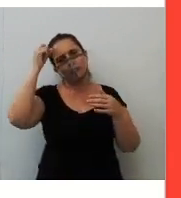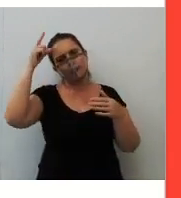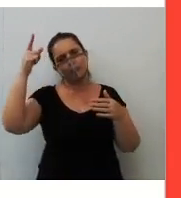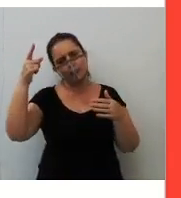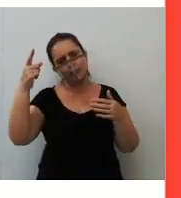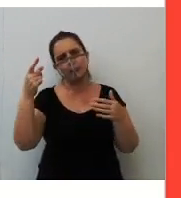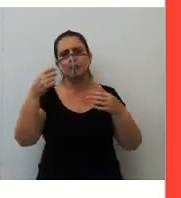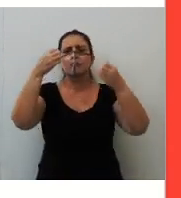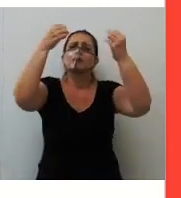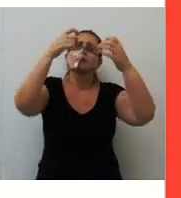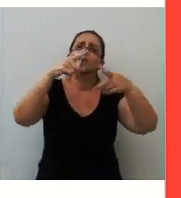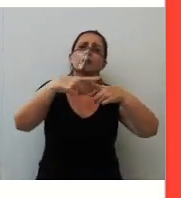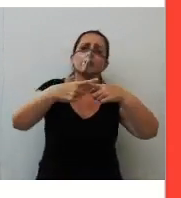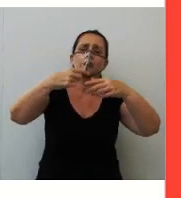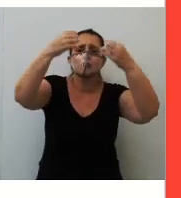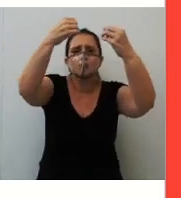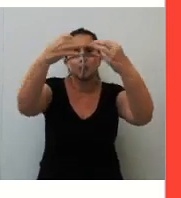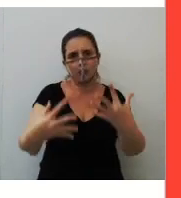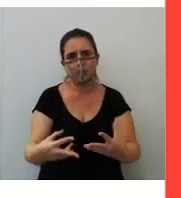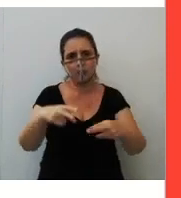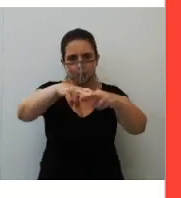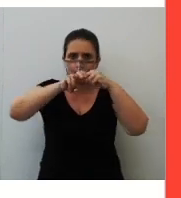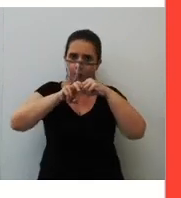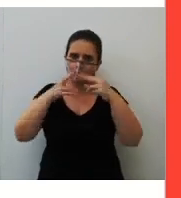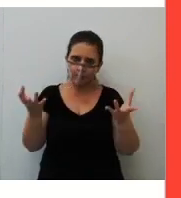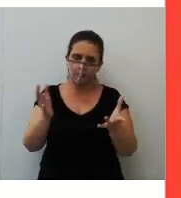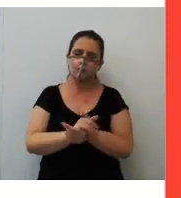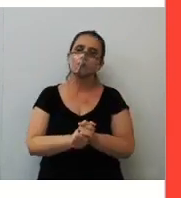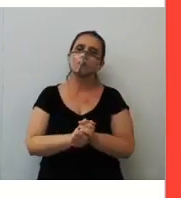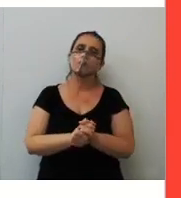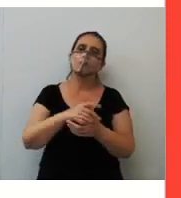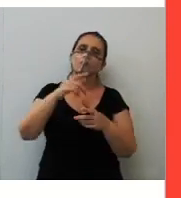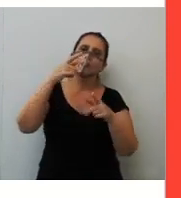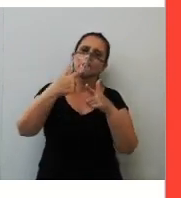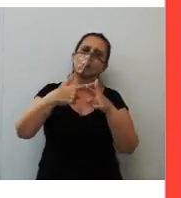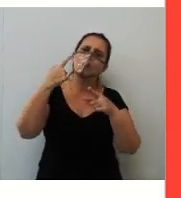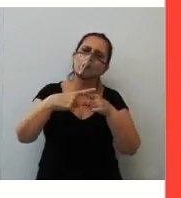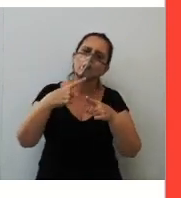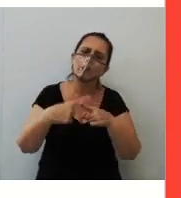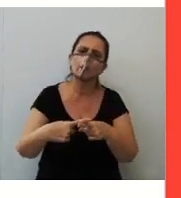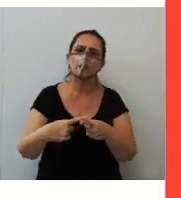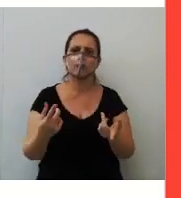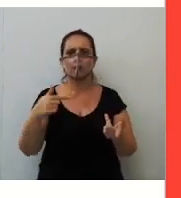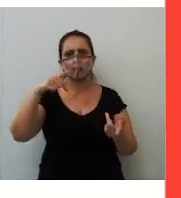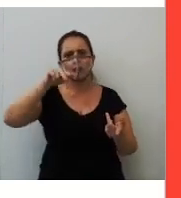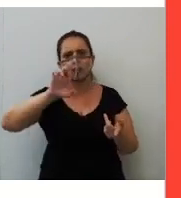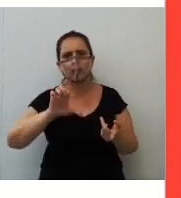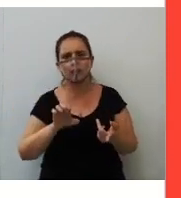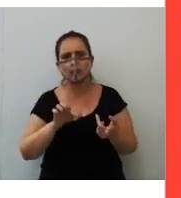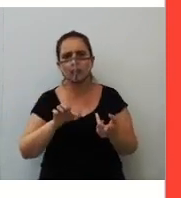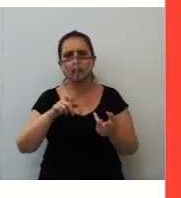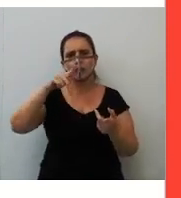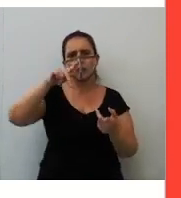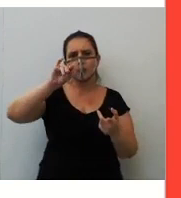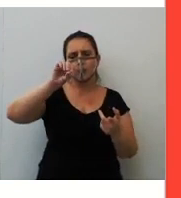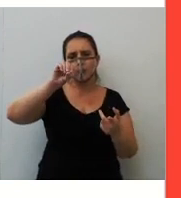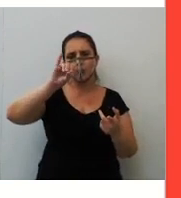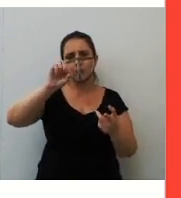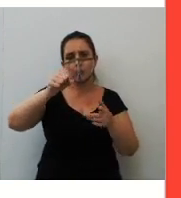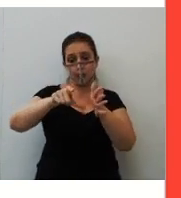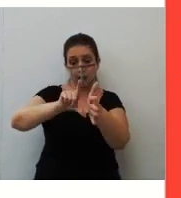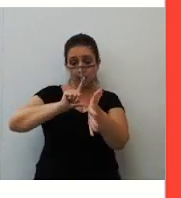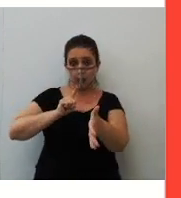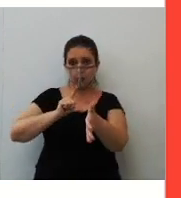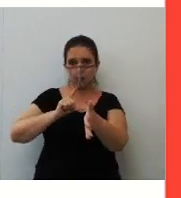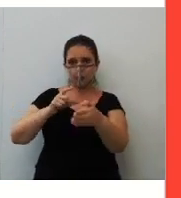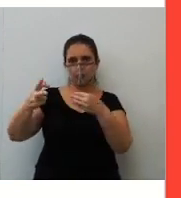Precedem uma explicação. Um motivo. Ó, que, porquê, porquanto e o pois antes do verbo. Olha,